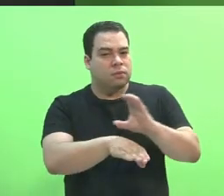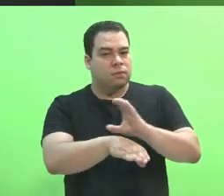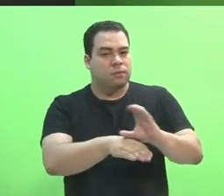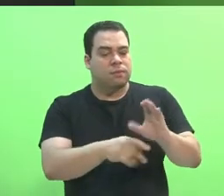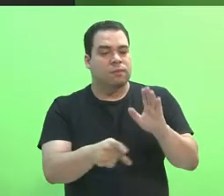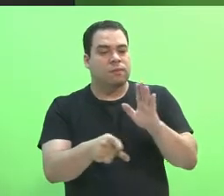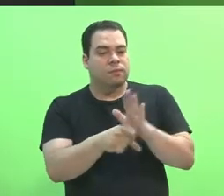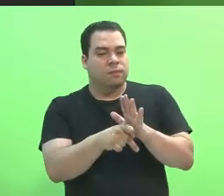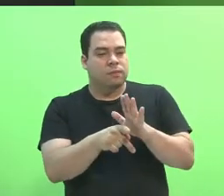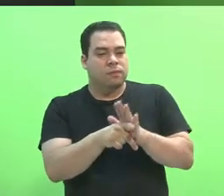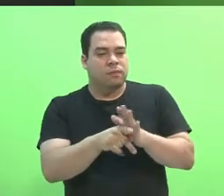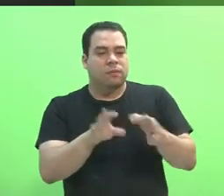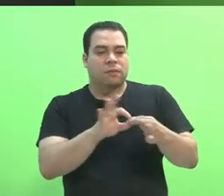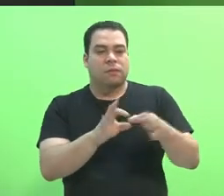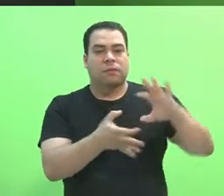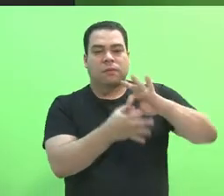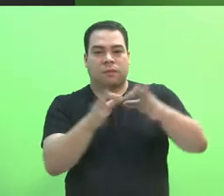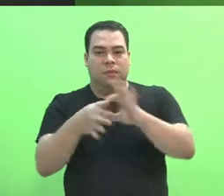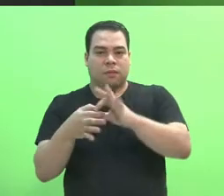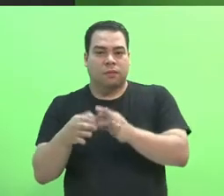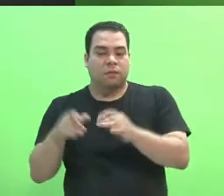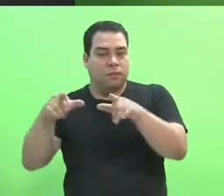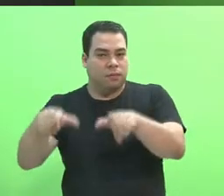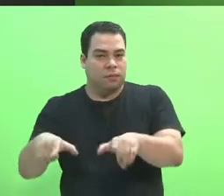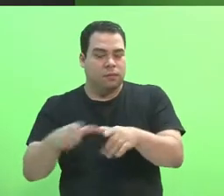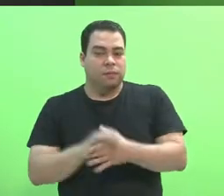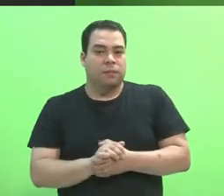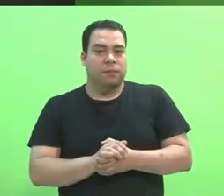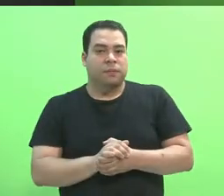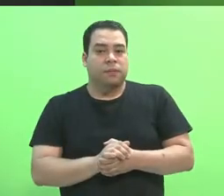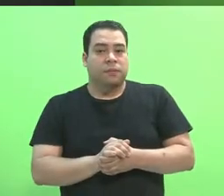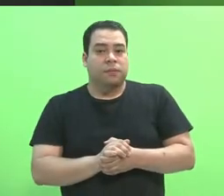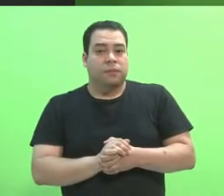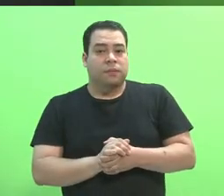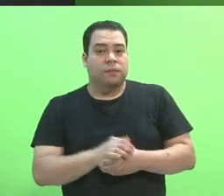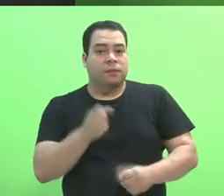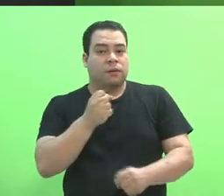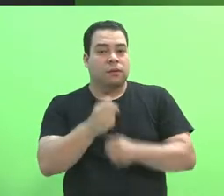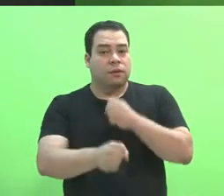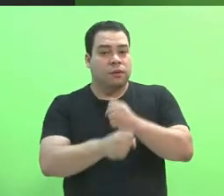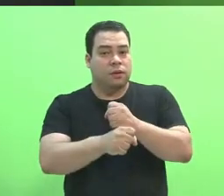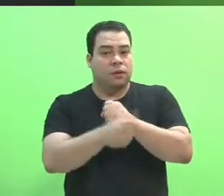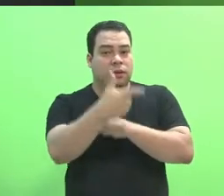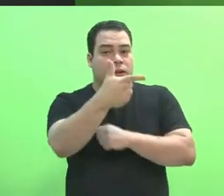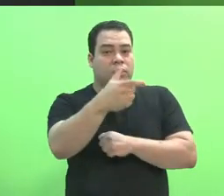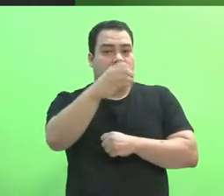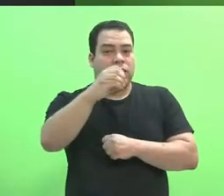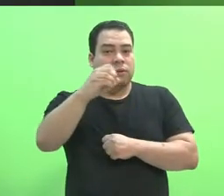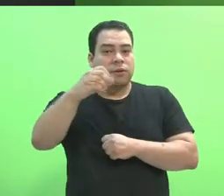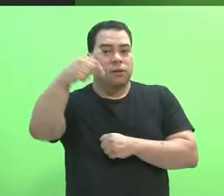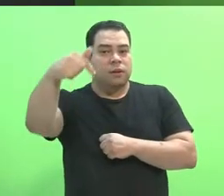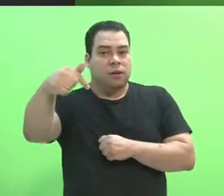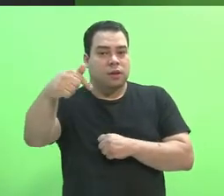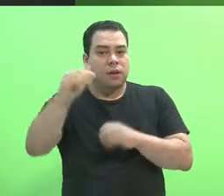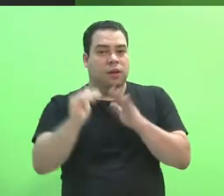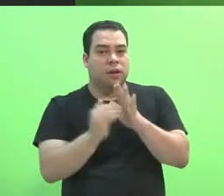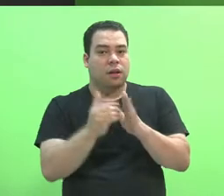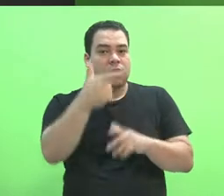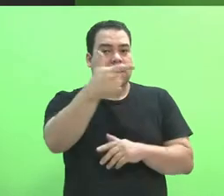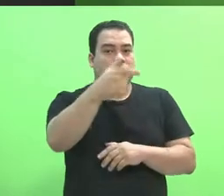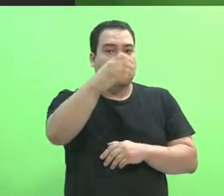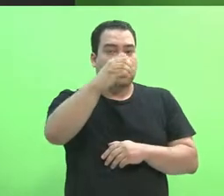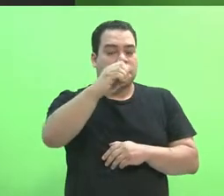as potencialidades locais de geração de trabalho. Entre os anos de 2007 e 2010,